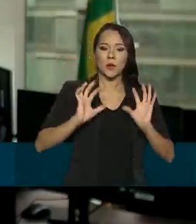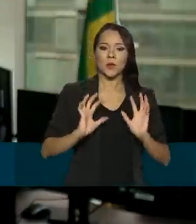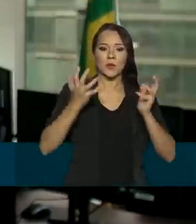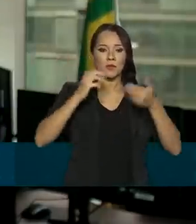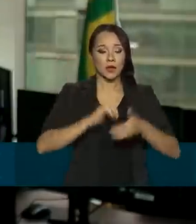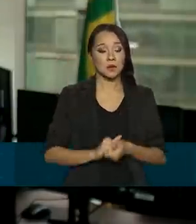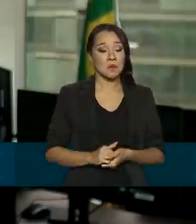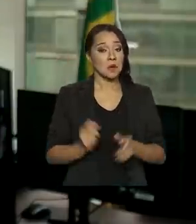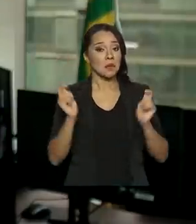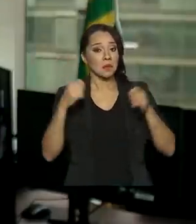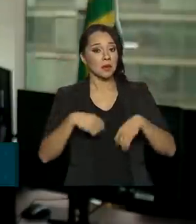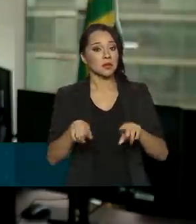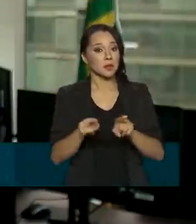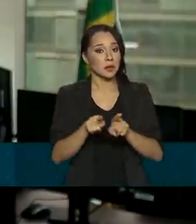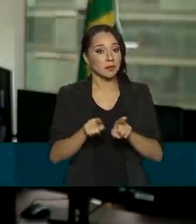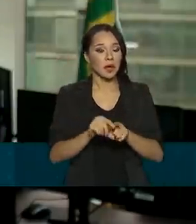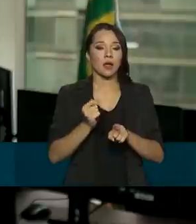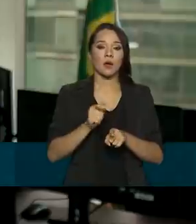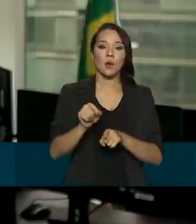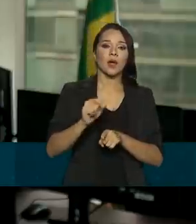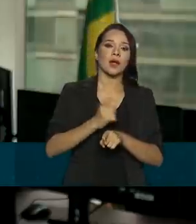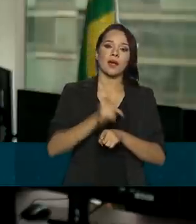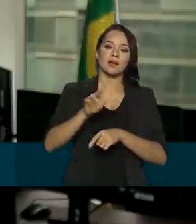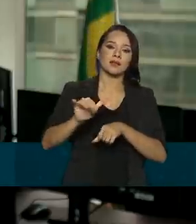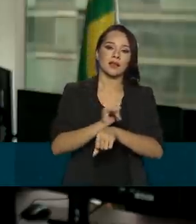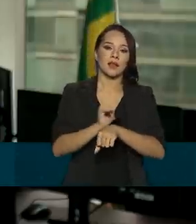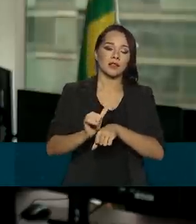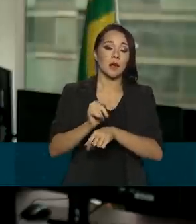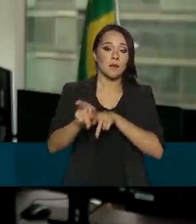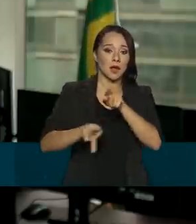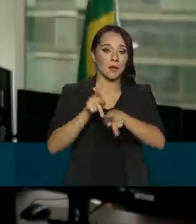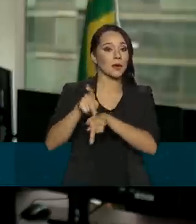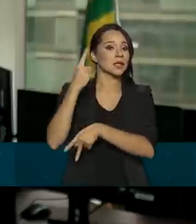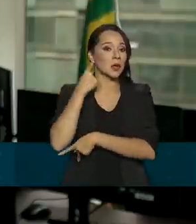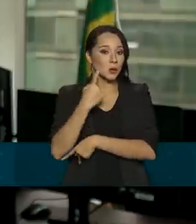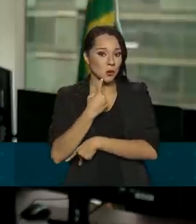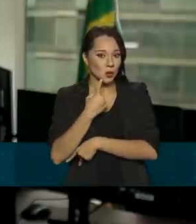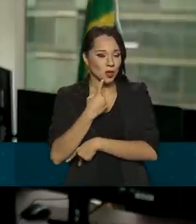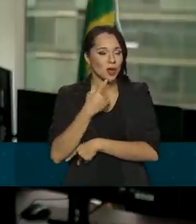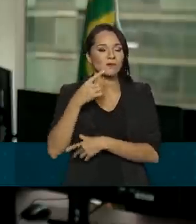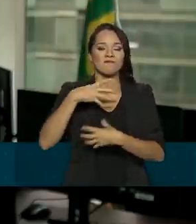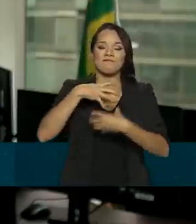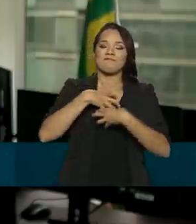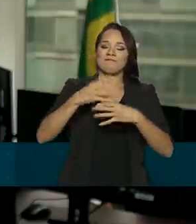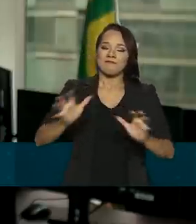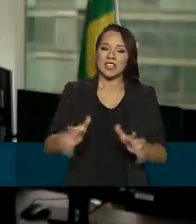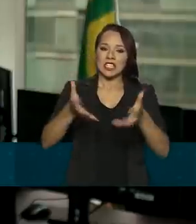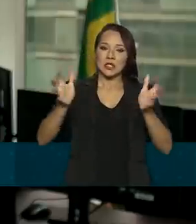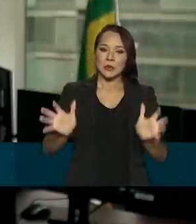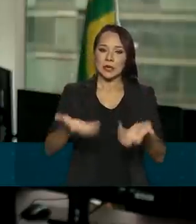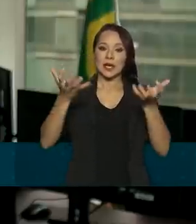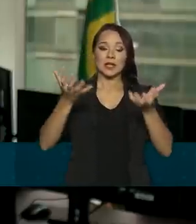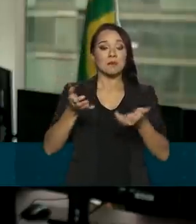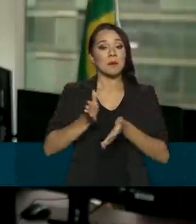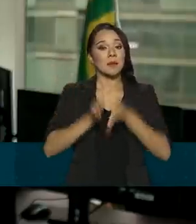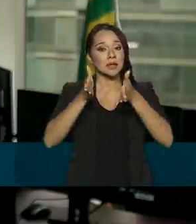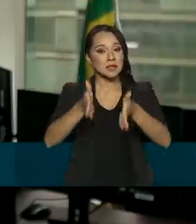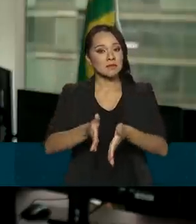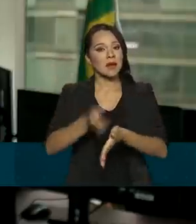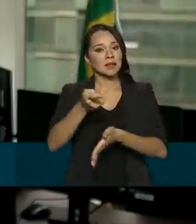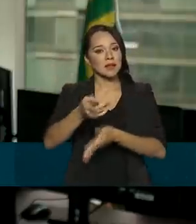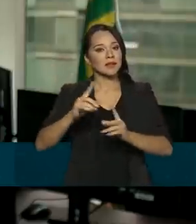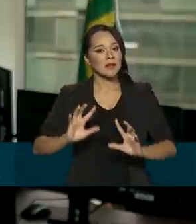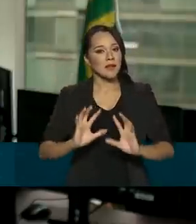permitindo assim a execução dessa ação para que a população surda sinta-se estimulada para participar